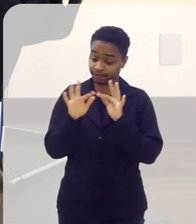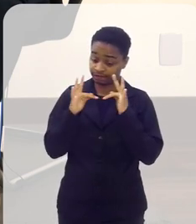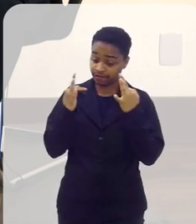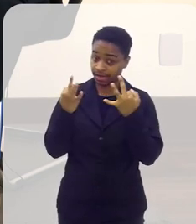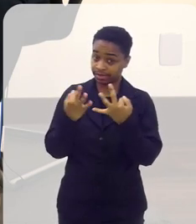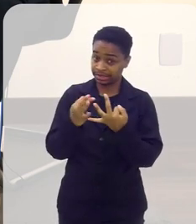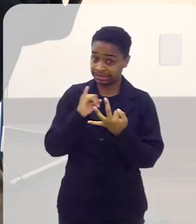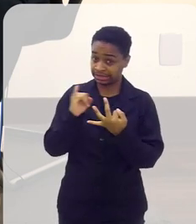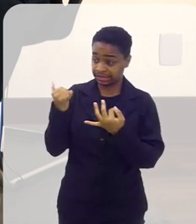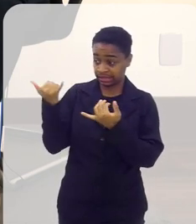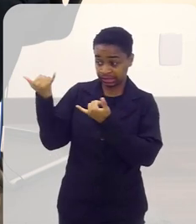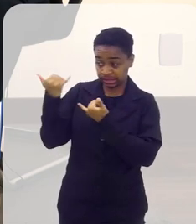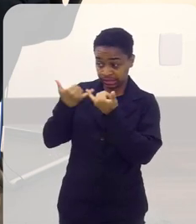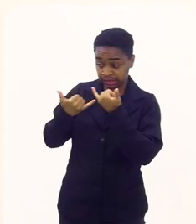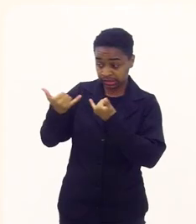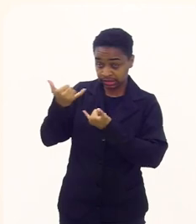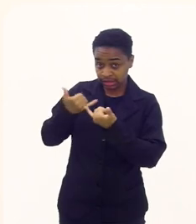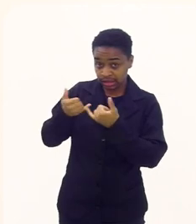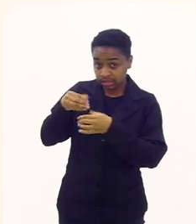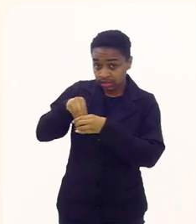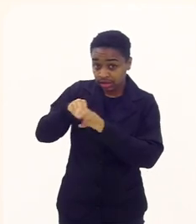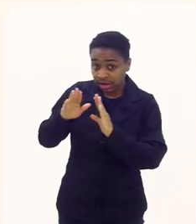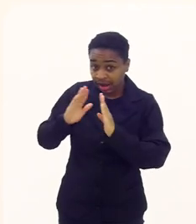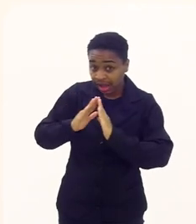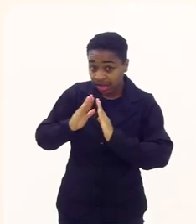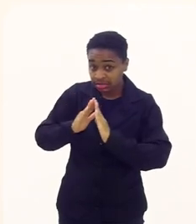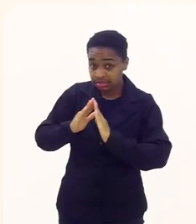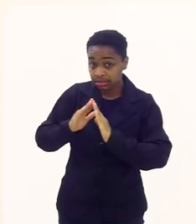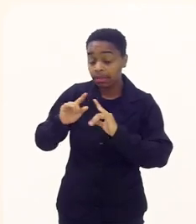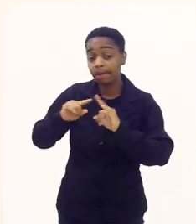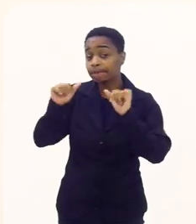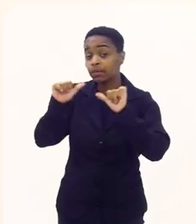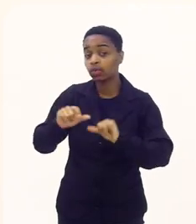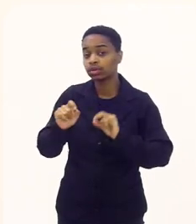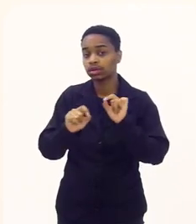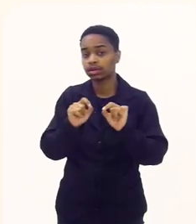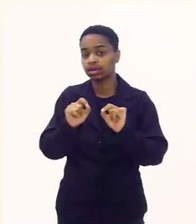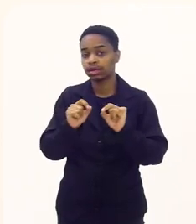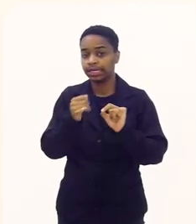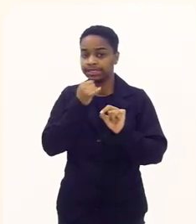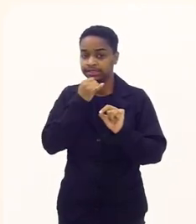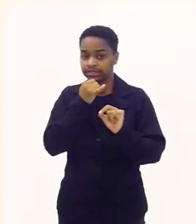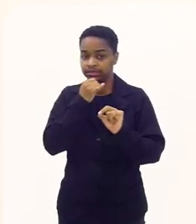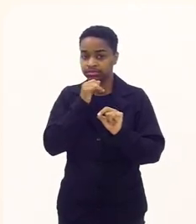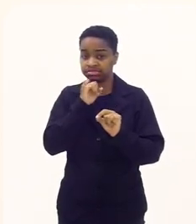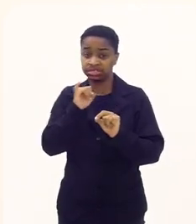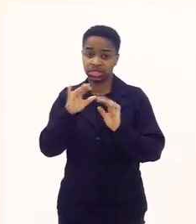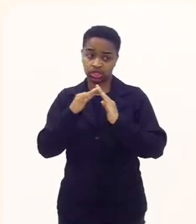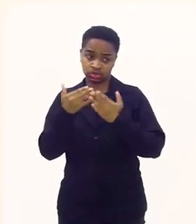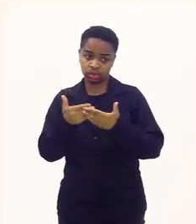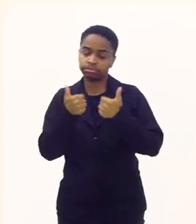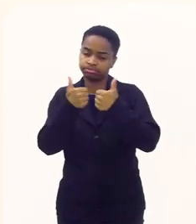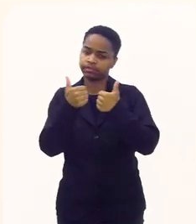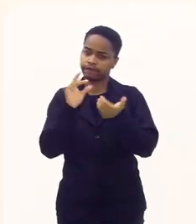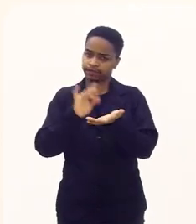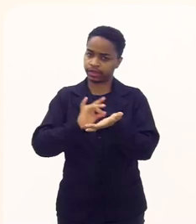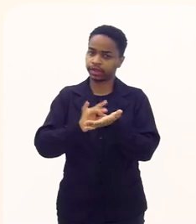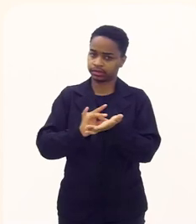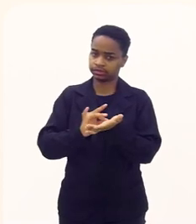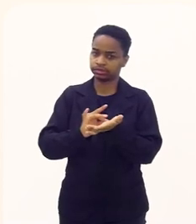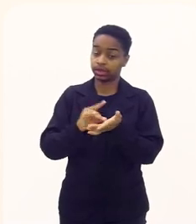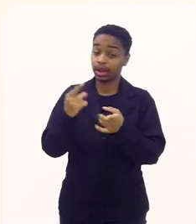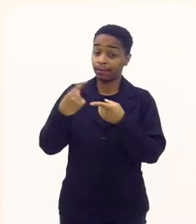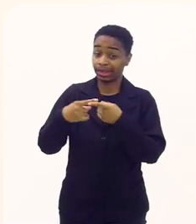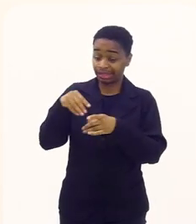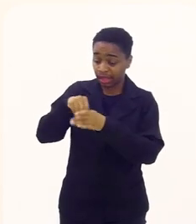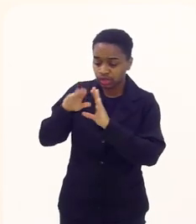e também o pai e a mãe ouvindo de alguém que está dentro de casa e pior é isso diz logo assim ah, se foi na escola